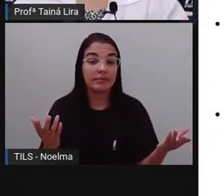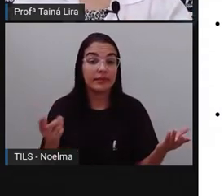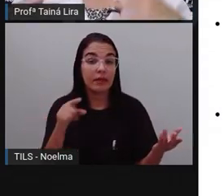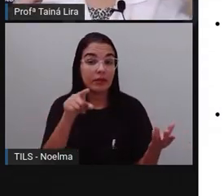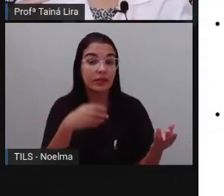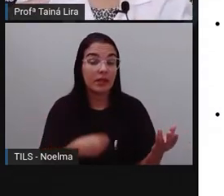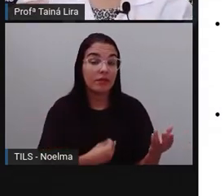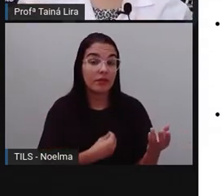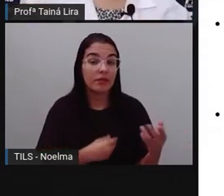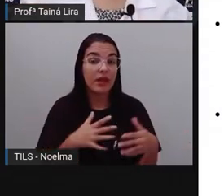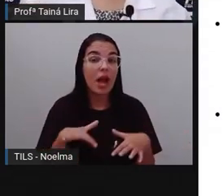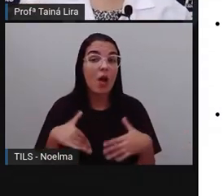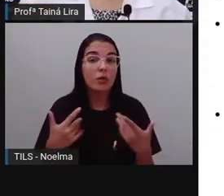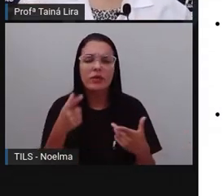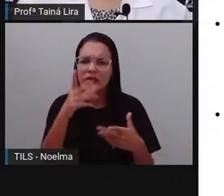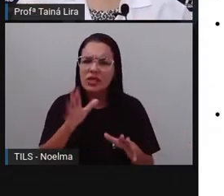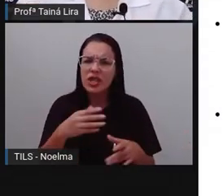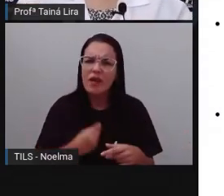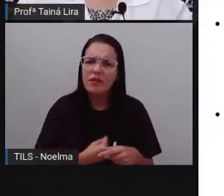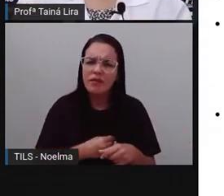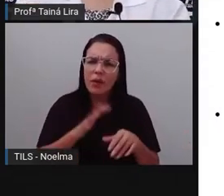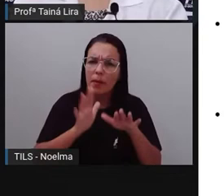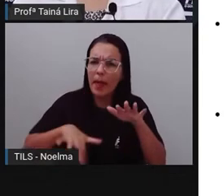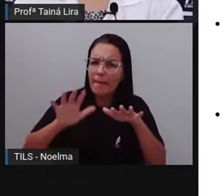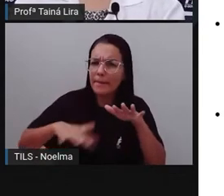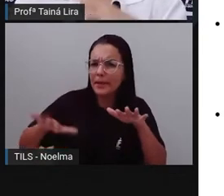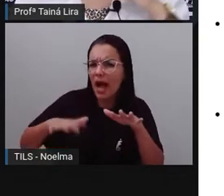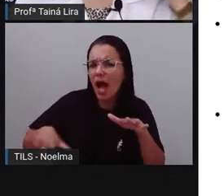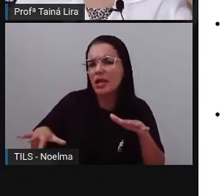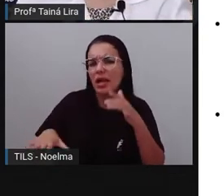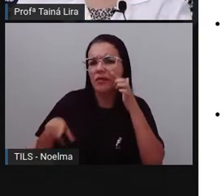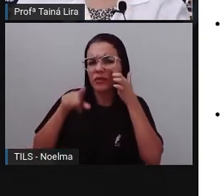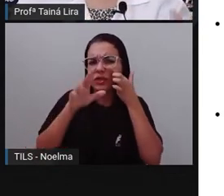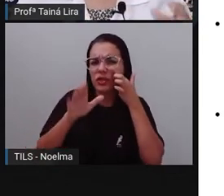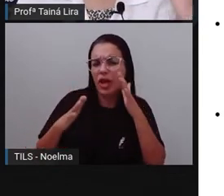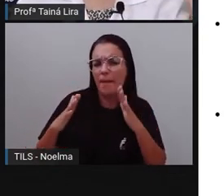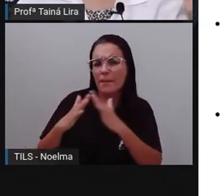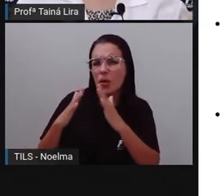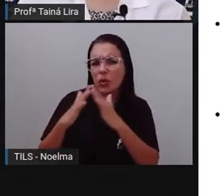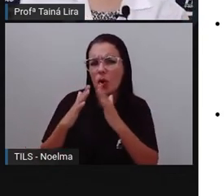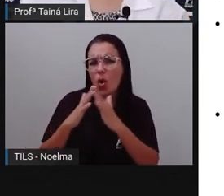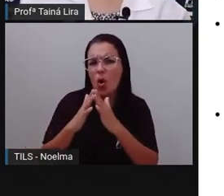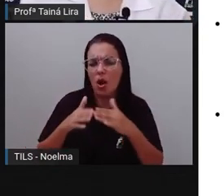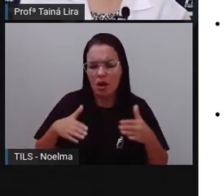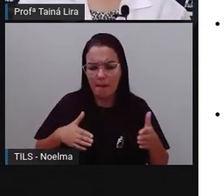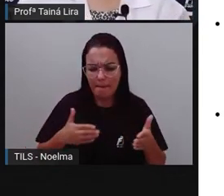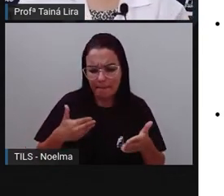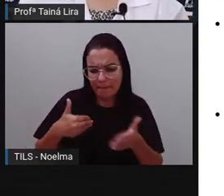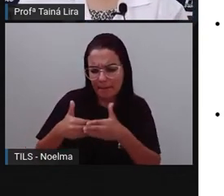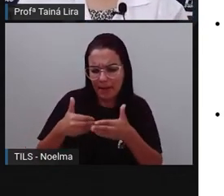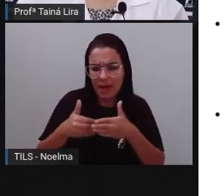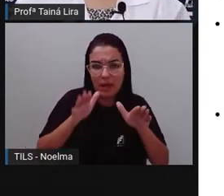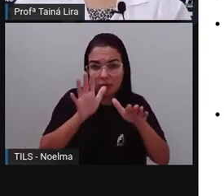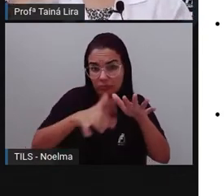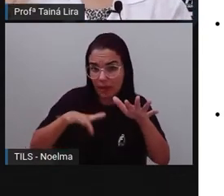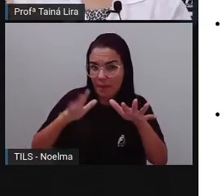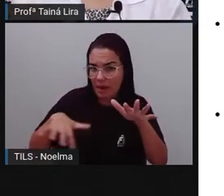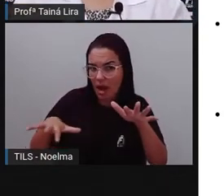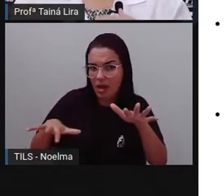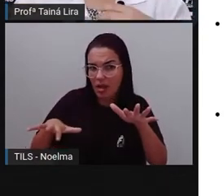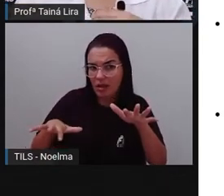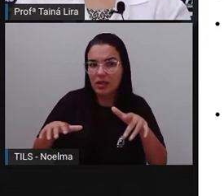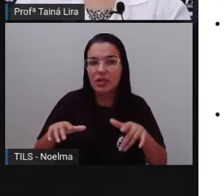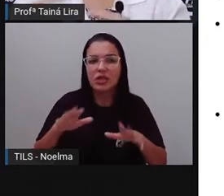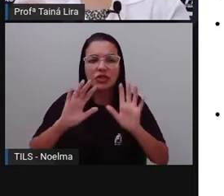Você já viveu na praia? Em algum momento você já morou em uma região ali no litoral? Tá? Você já